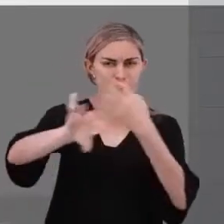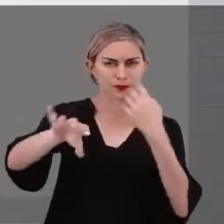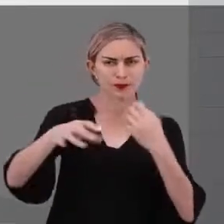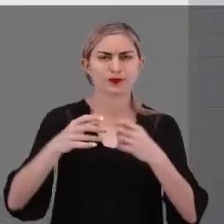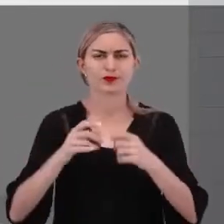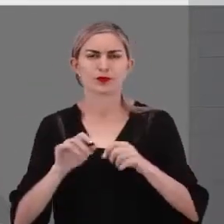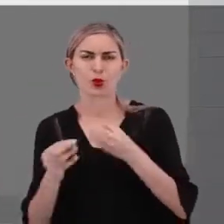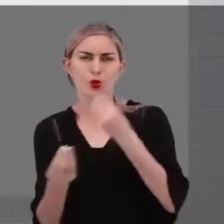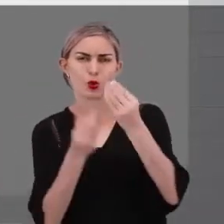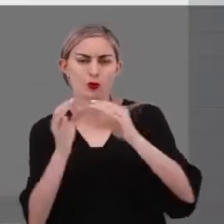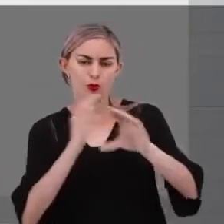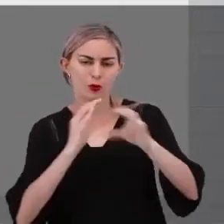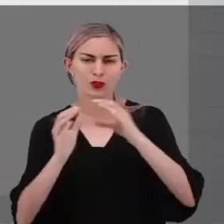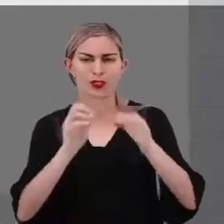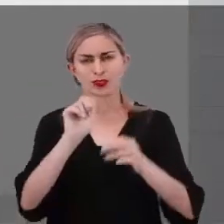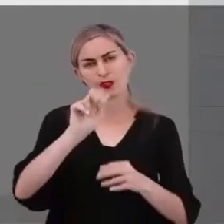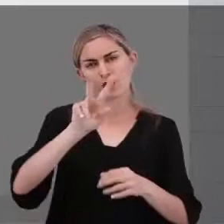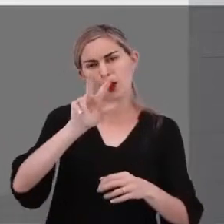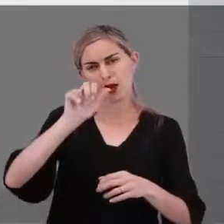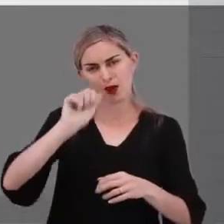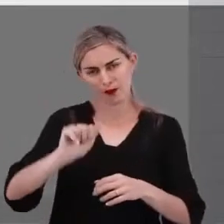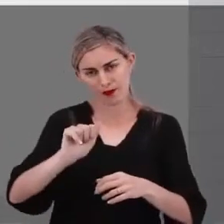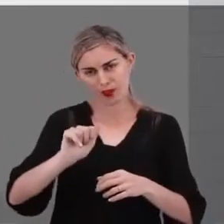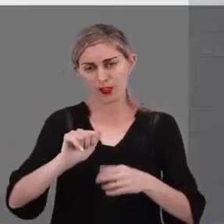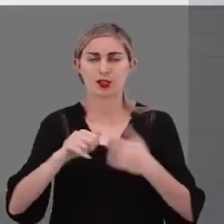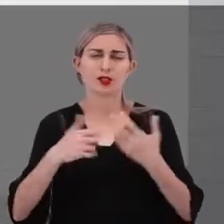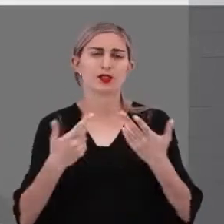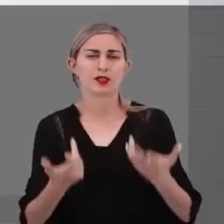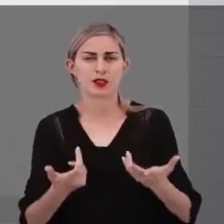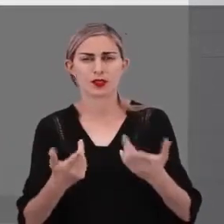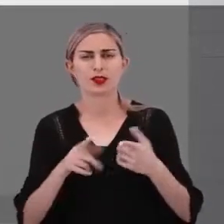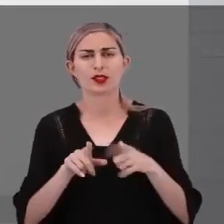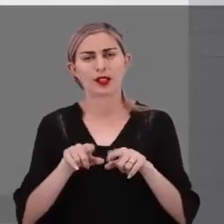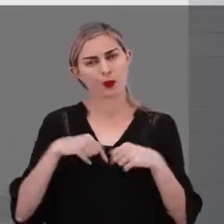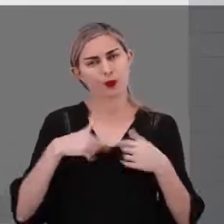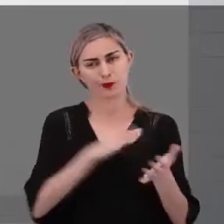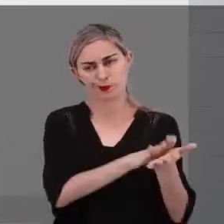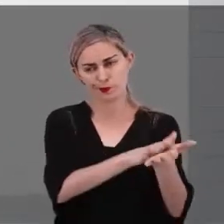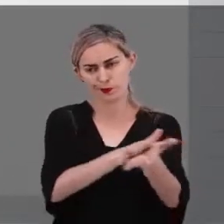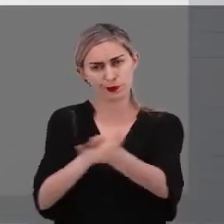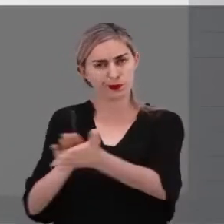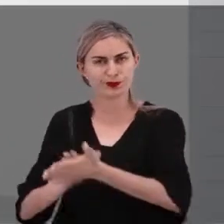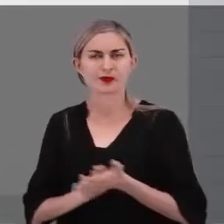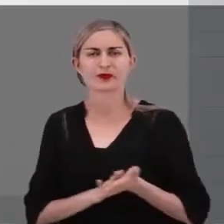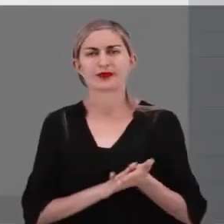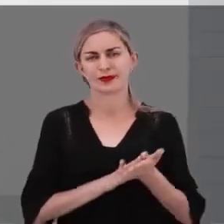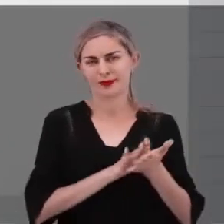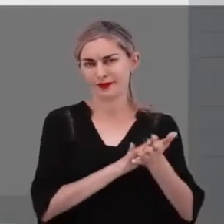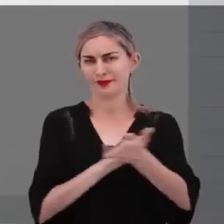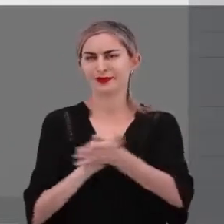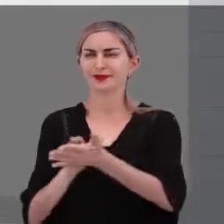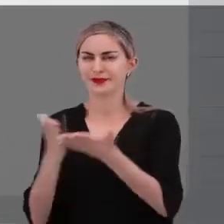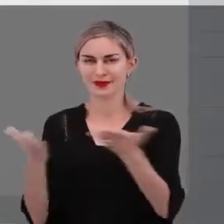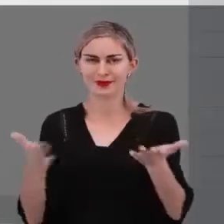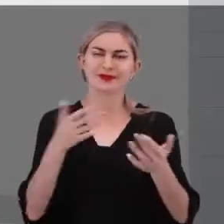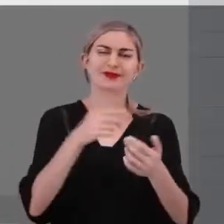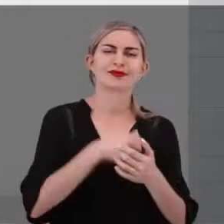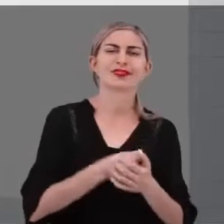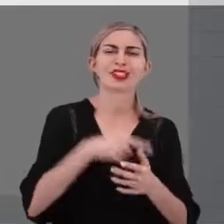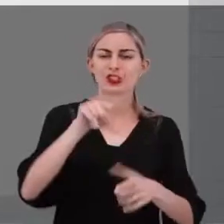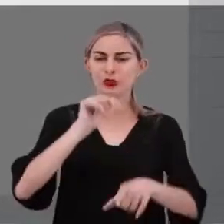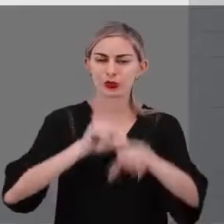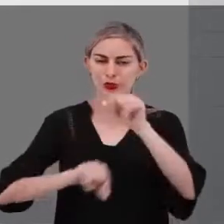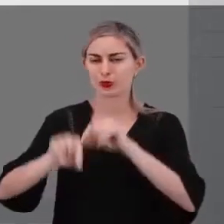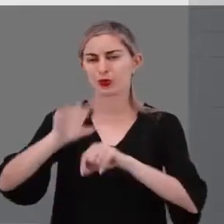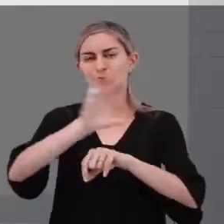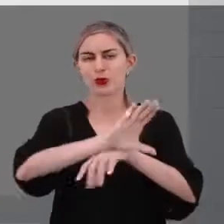de comunicação do AAD. Sendo assim, quero parabenizá-lo, parabenizá-la pela escolha do